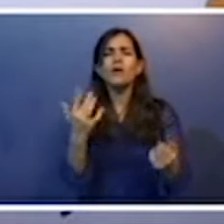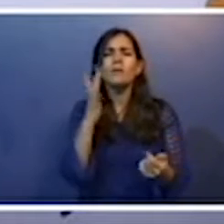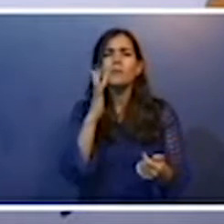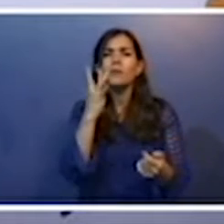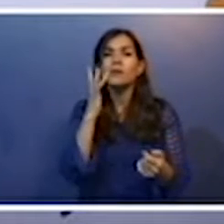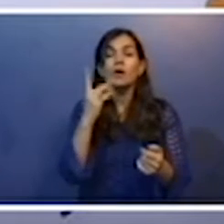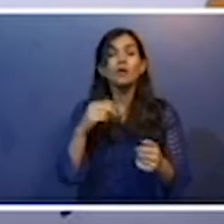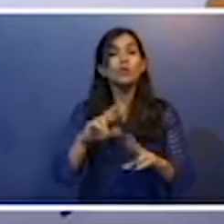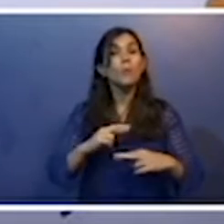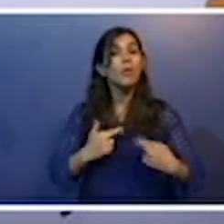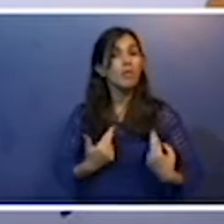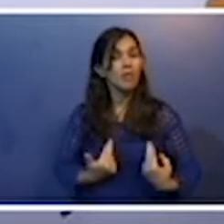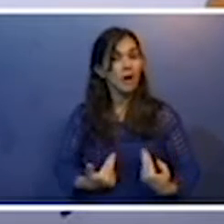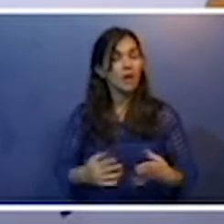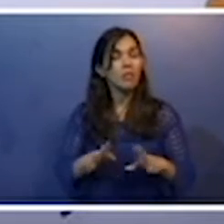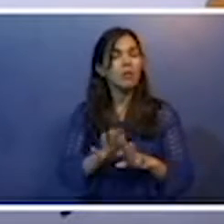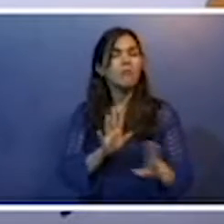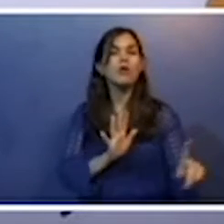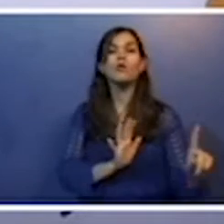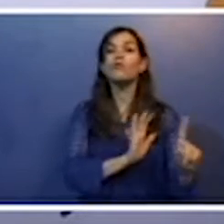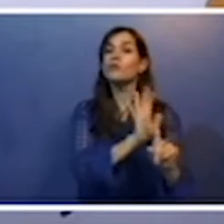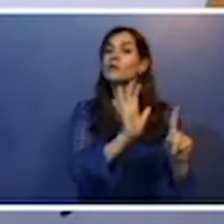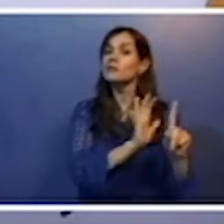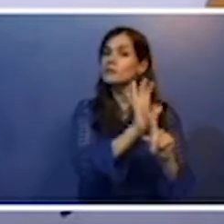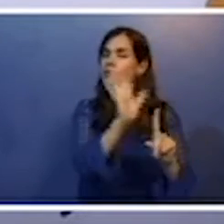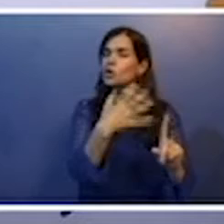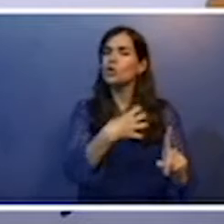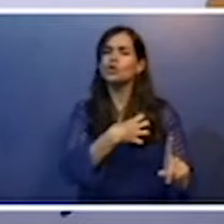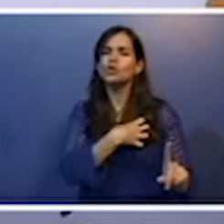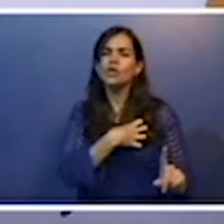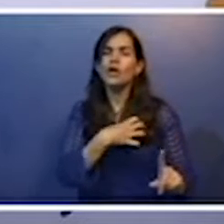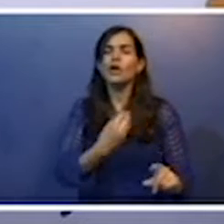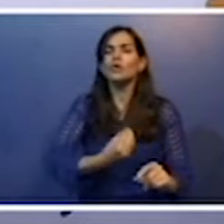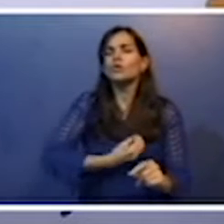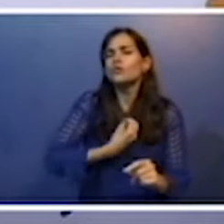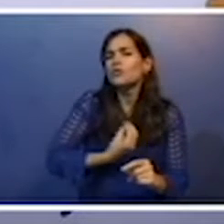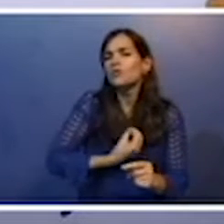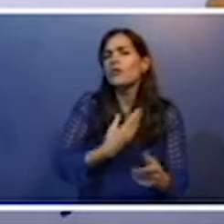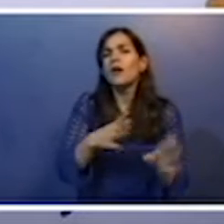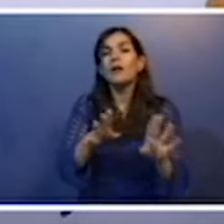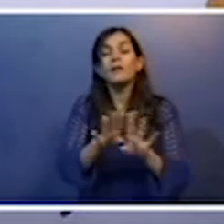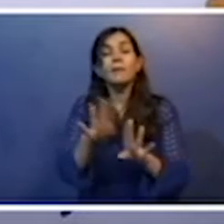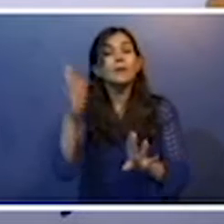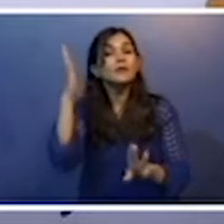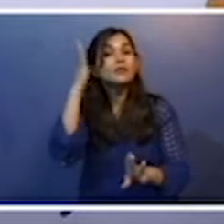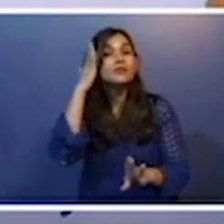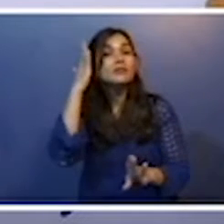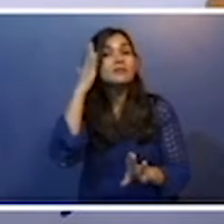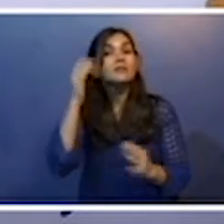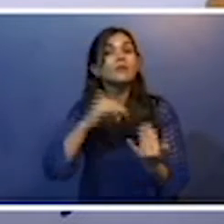humanidade e influenciam nosso modo de viver e de compreender o mundo.